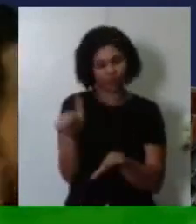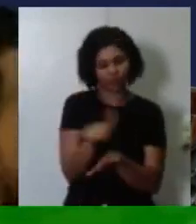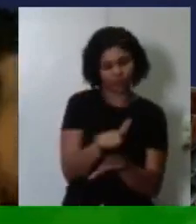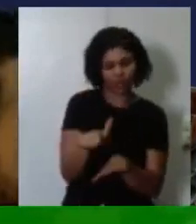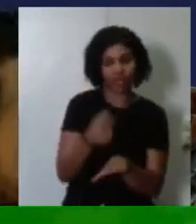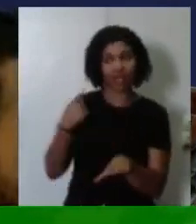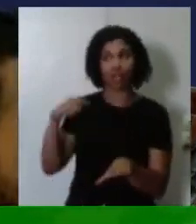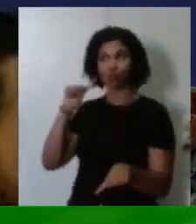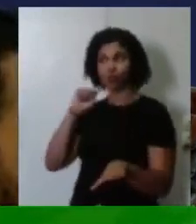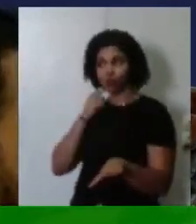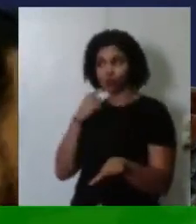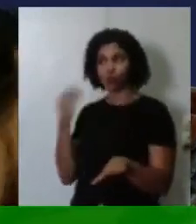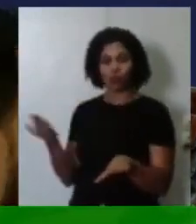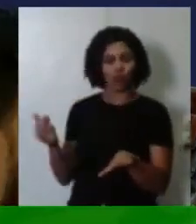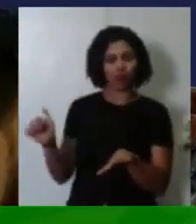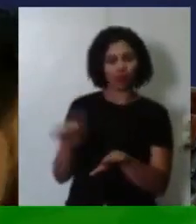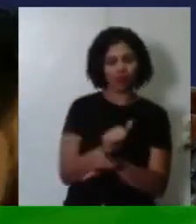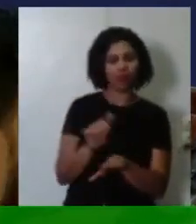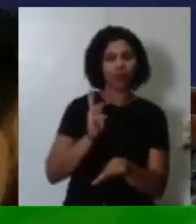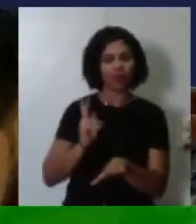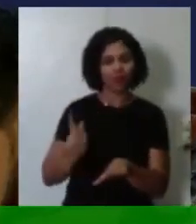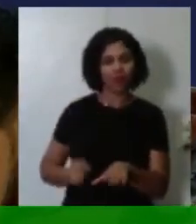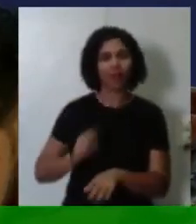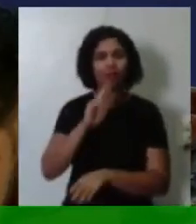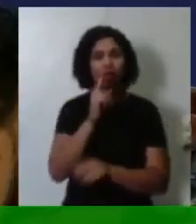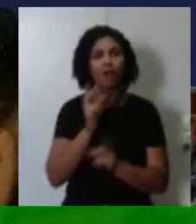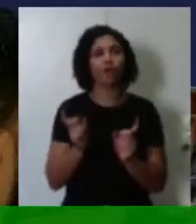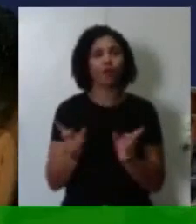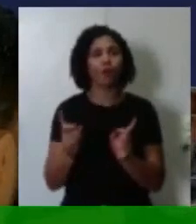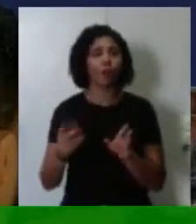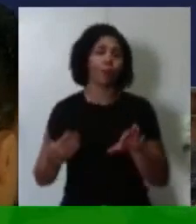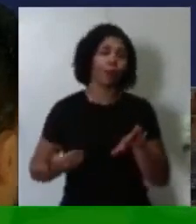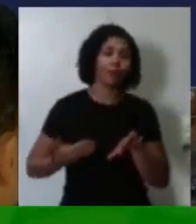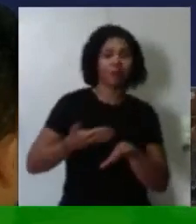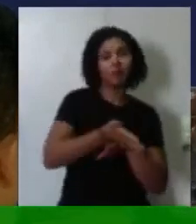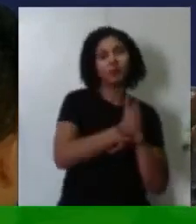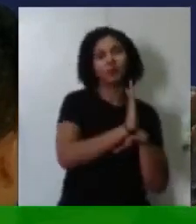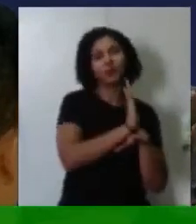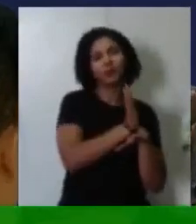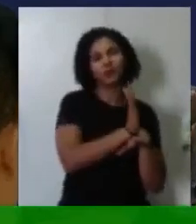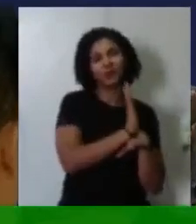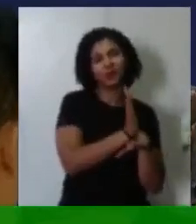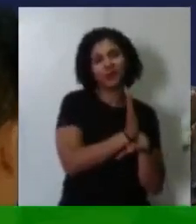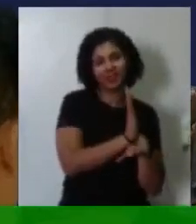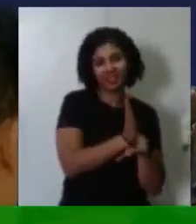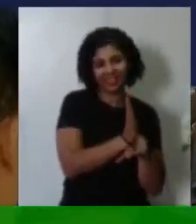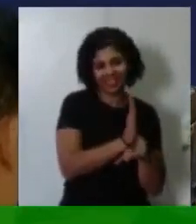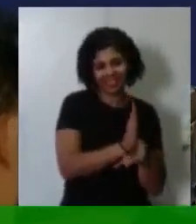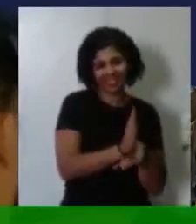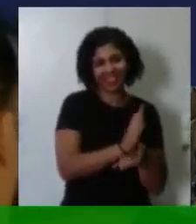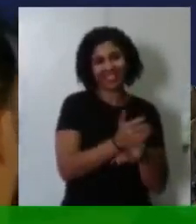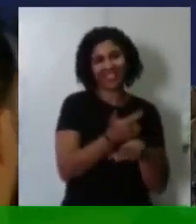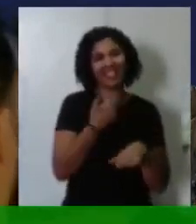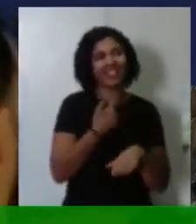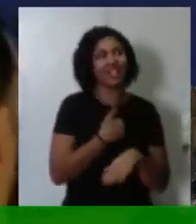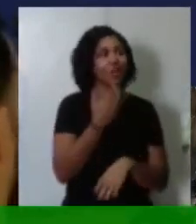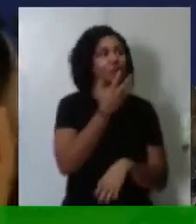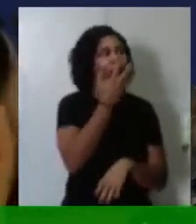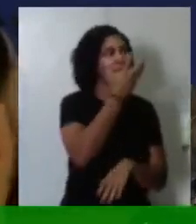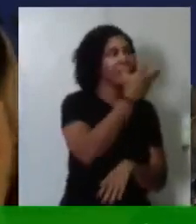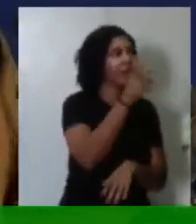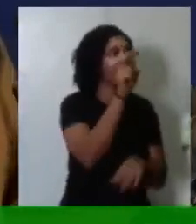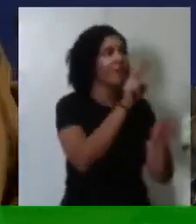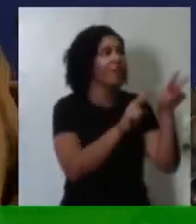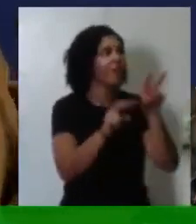sujos, eu tinha meus fregueses. E eu vendia picolé porque eu precisava entrar no cinema do seu Tibúcio, porque eu já estava aficionado às